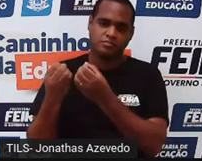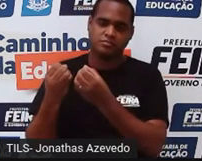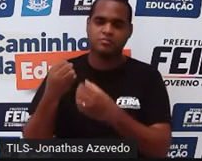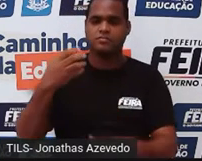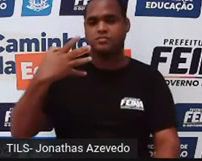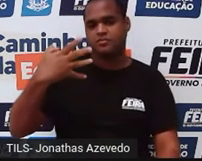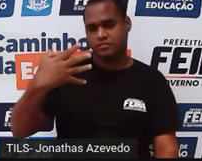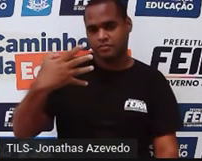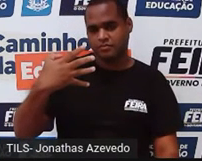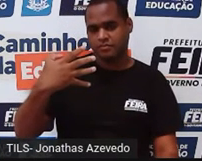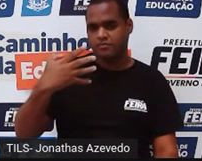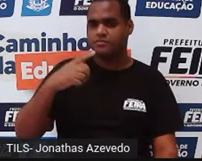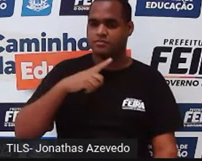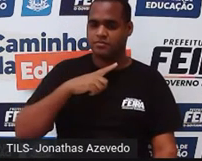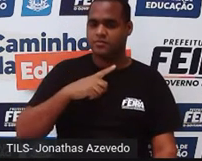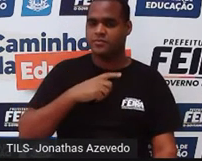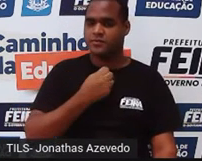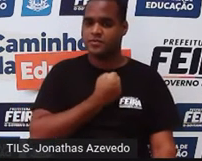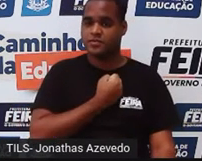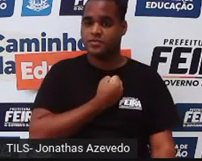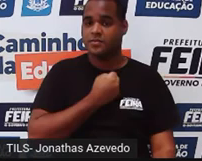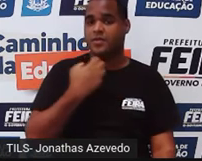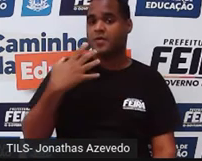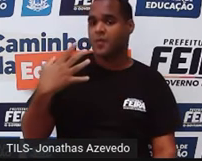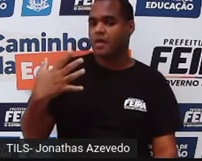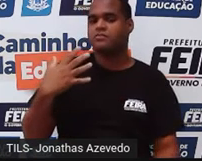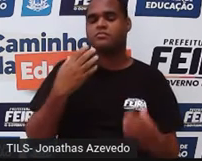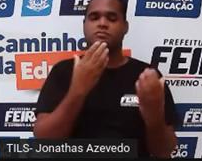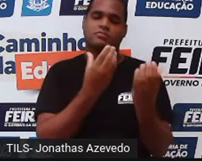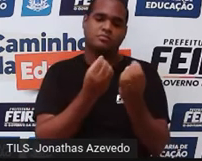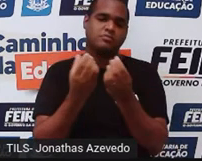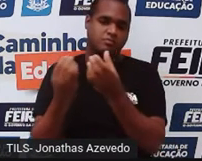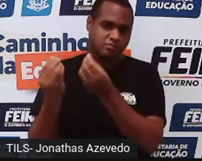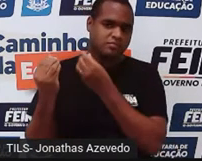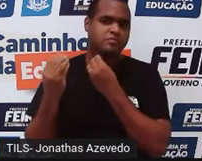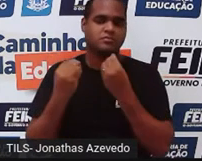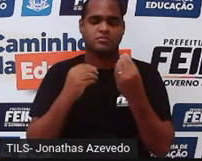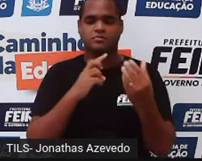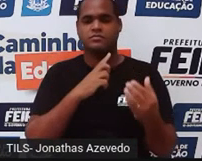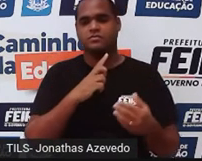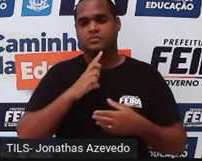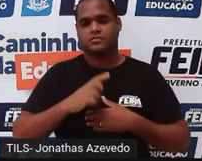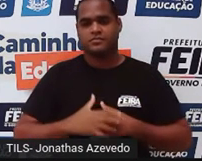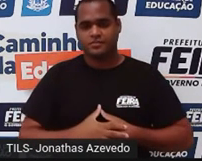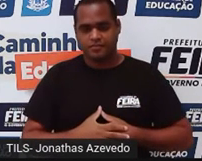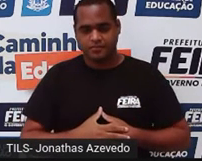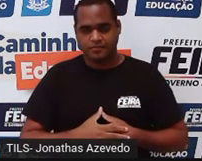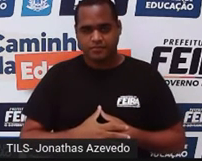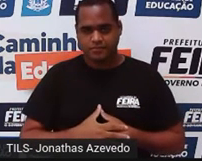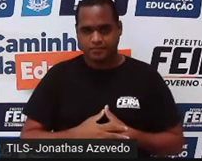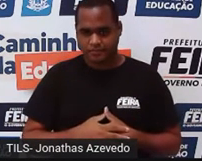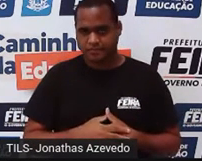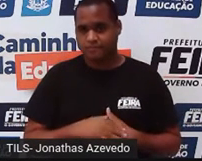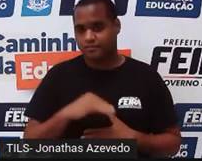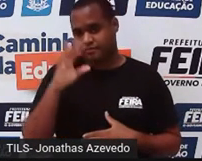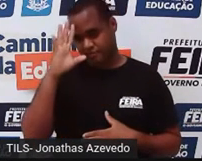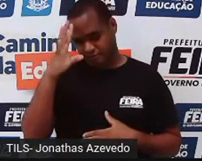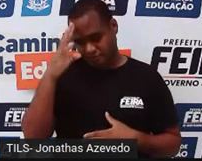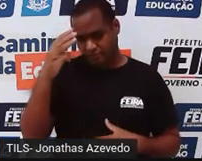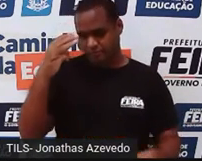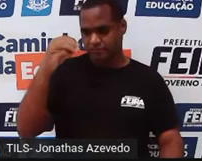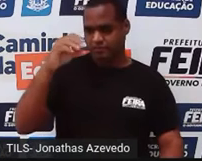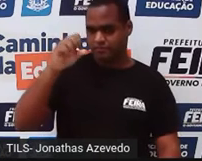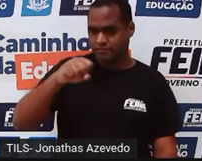gente viu até aqui, sobre números naturais, ou número 4 em verde para bastante coisa, pensando 30